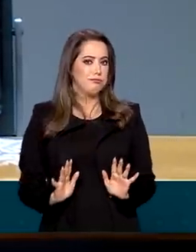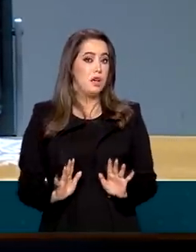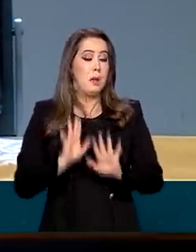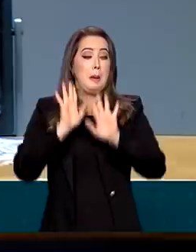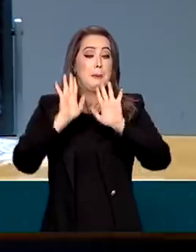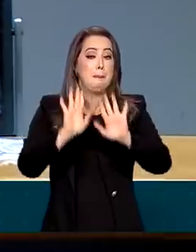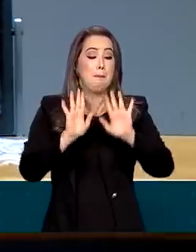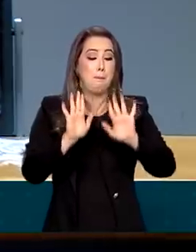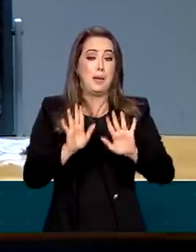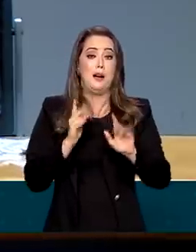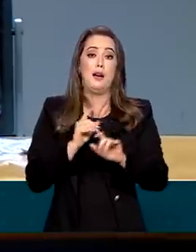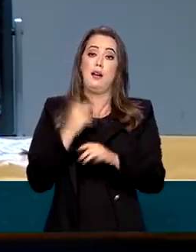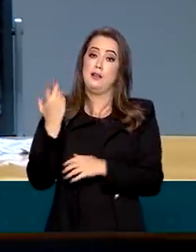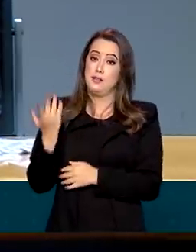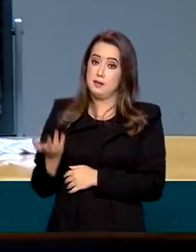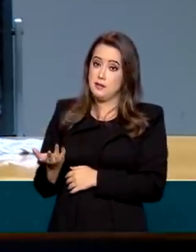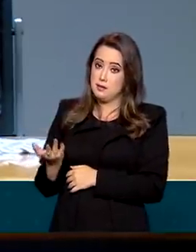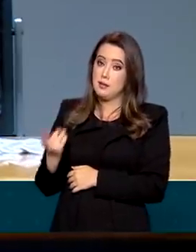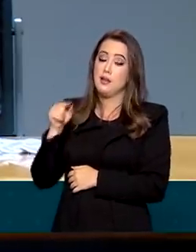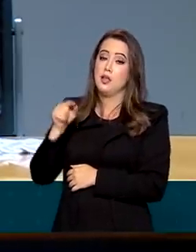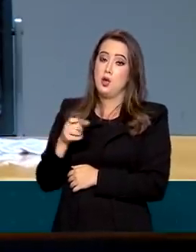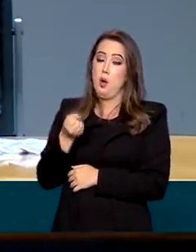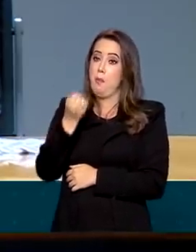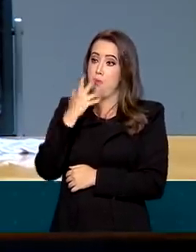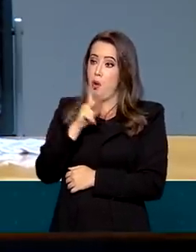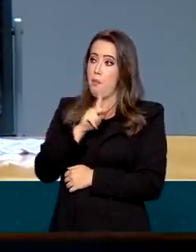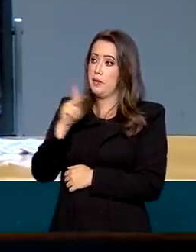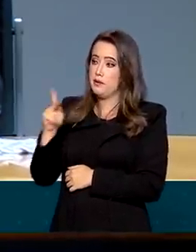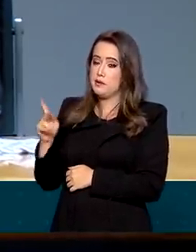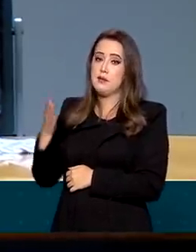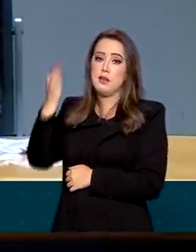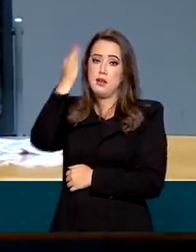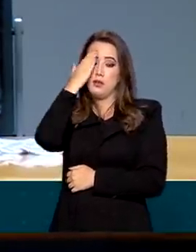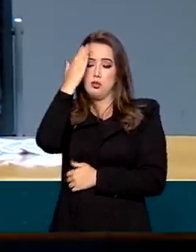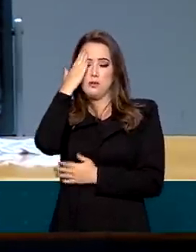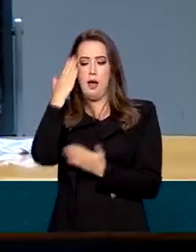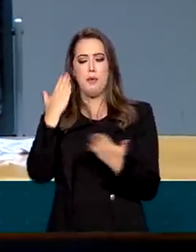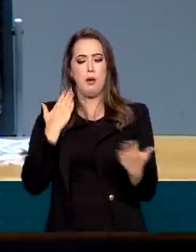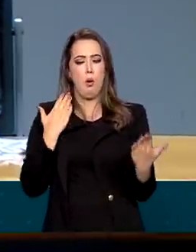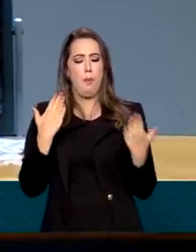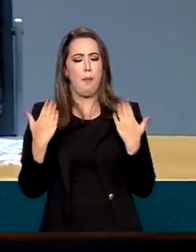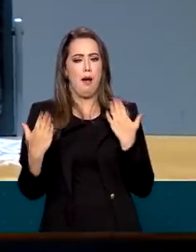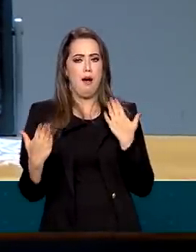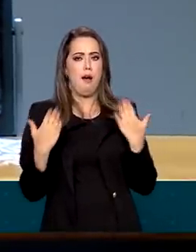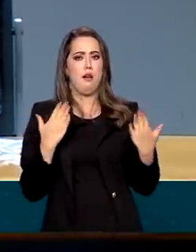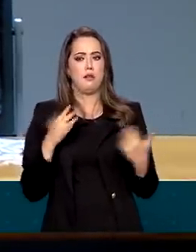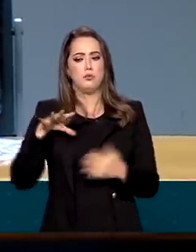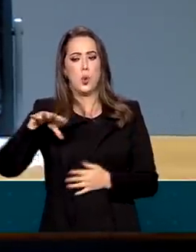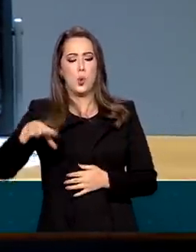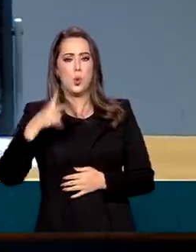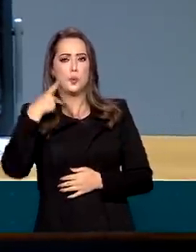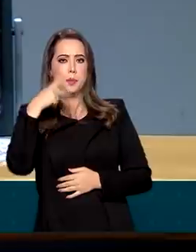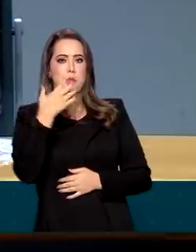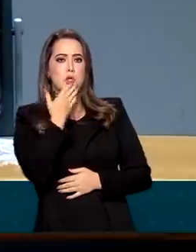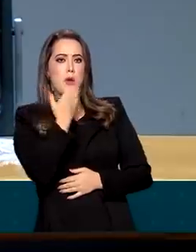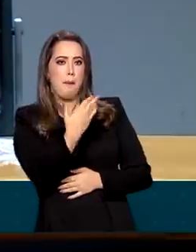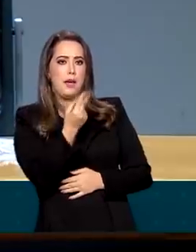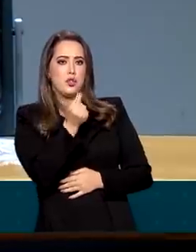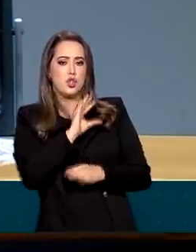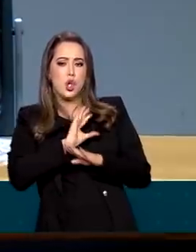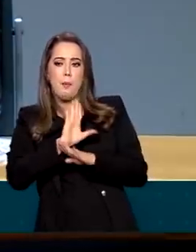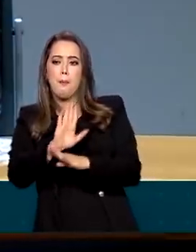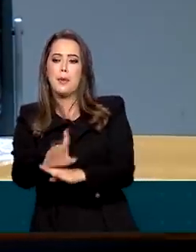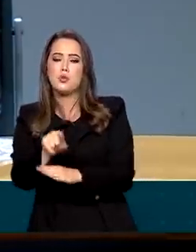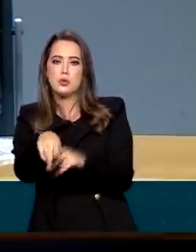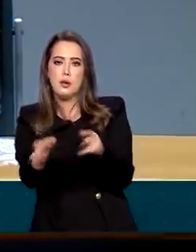dificuldade do presidente e ao mesmo tempo o mérito de um bom presidente, é saber pesar as duas coisas. Então, tem uma ala política que pede, vão dar um auxílio